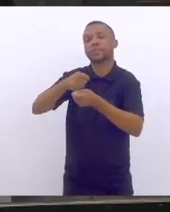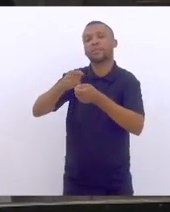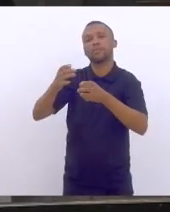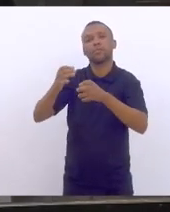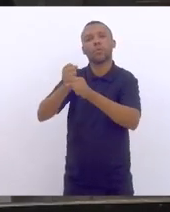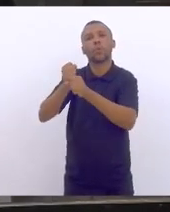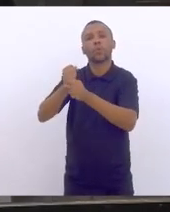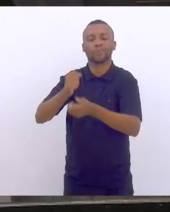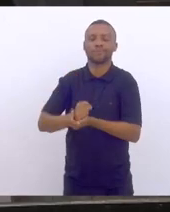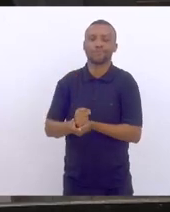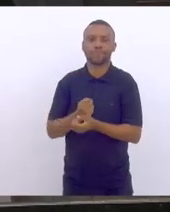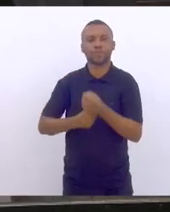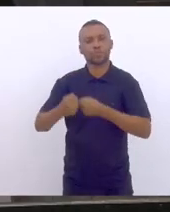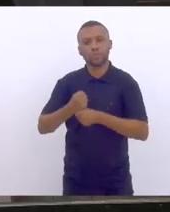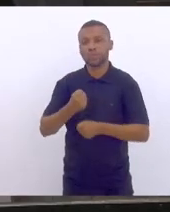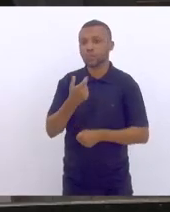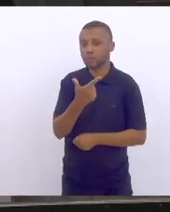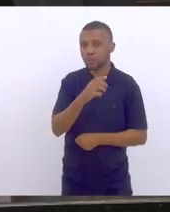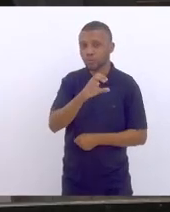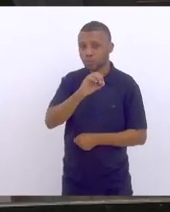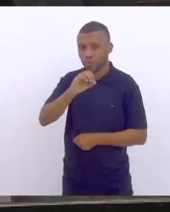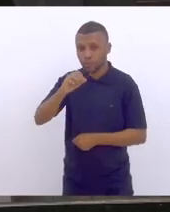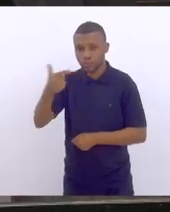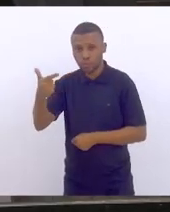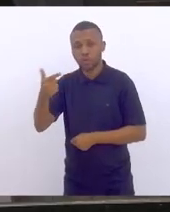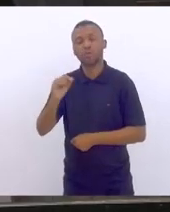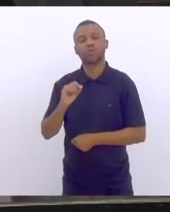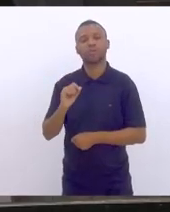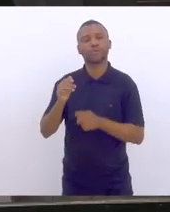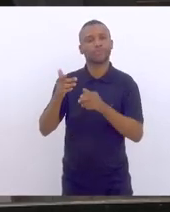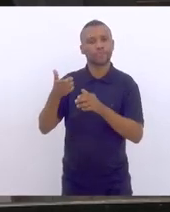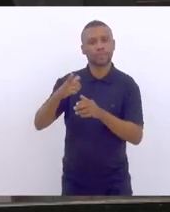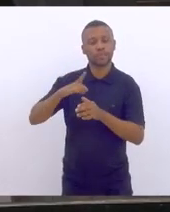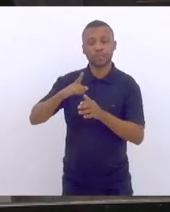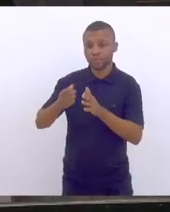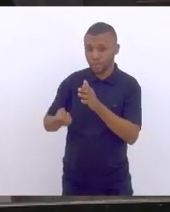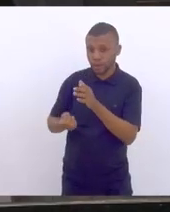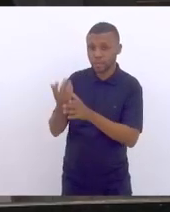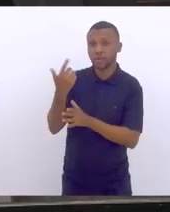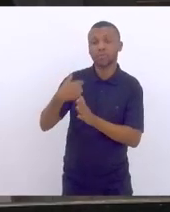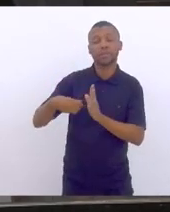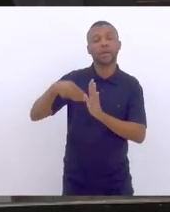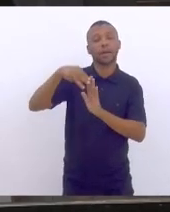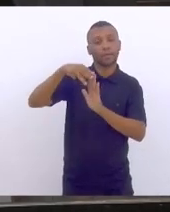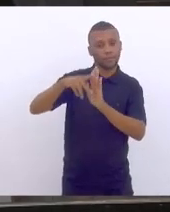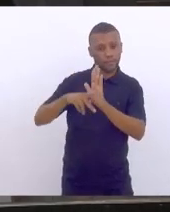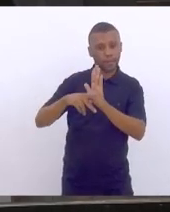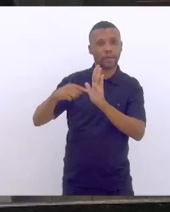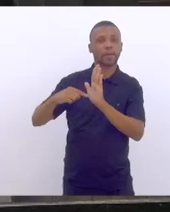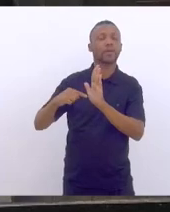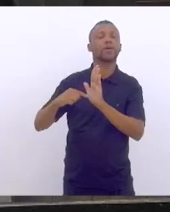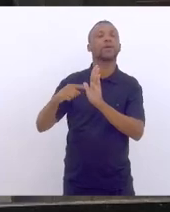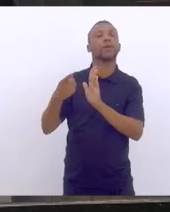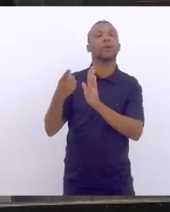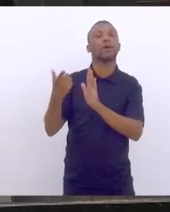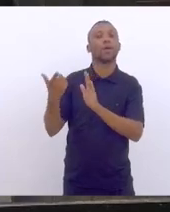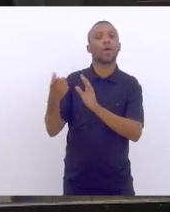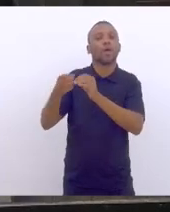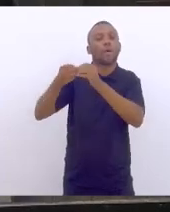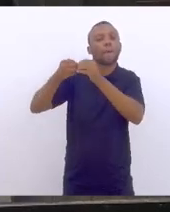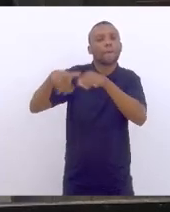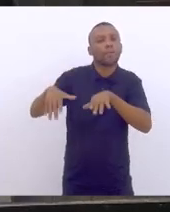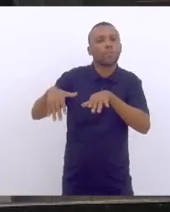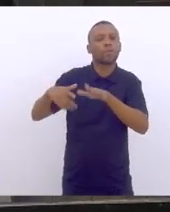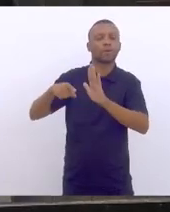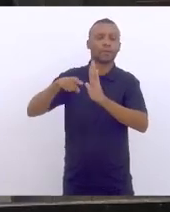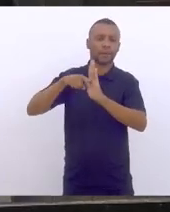Em 2002, só em 2002, com a edição dessa medida provisória, deputado Luiz Paulo, o impacto negativo sobre os recursos